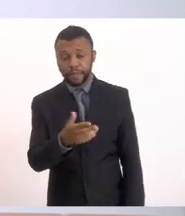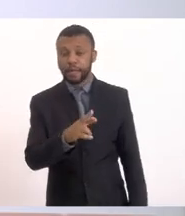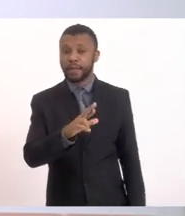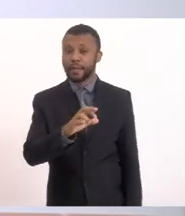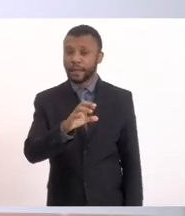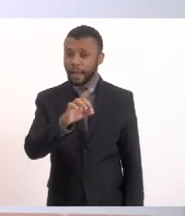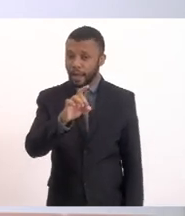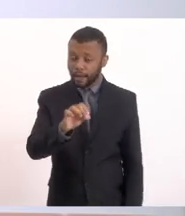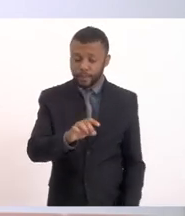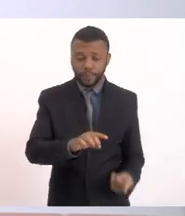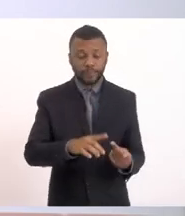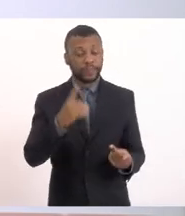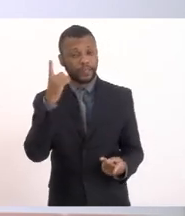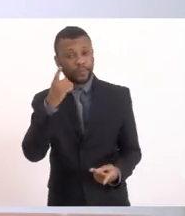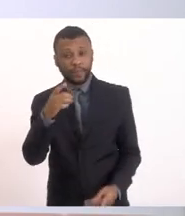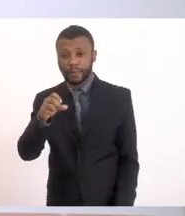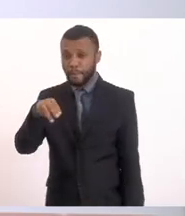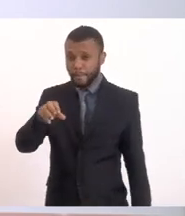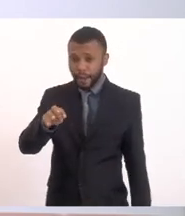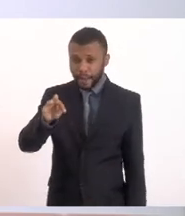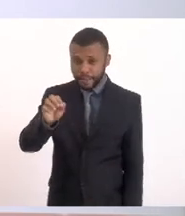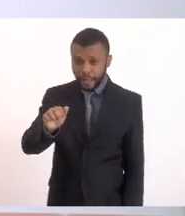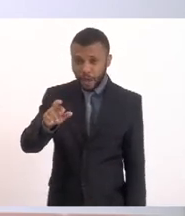Rocha, vocês querem falar?